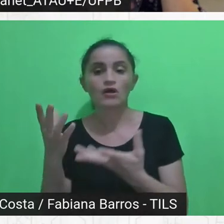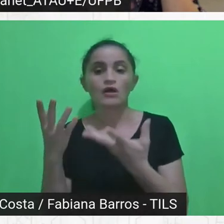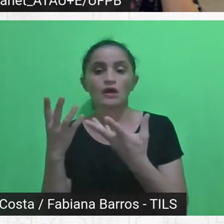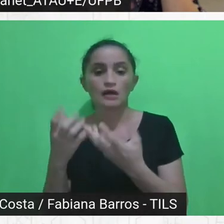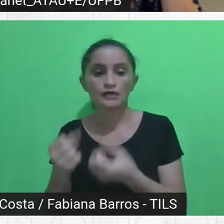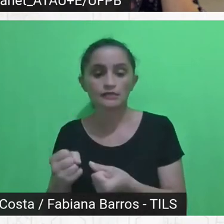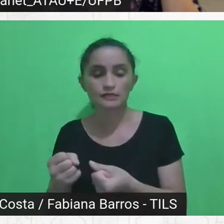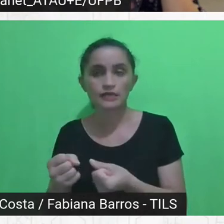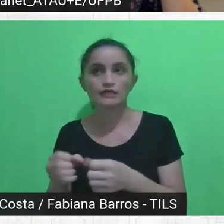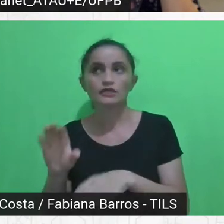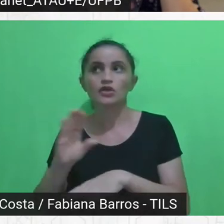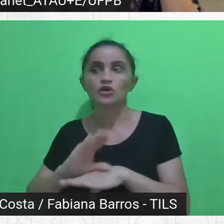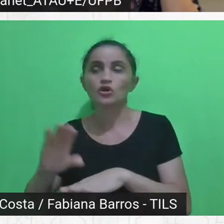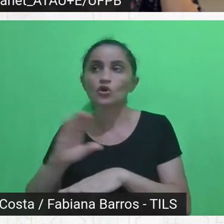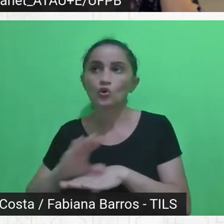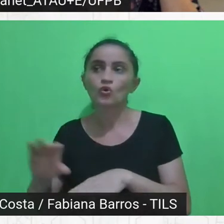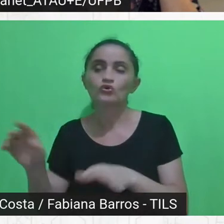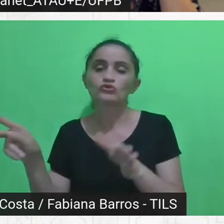segurança do trabalho.